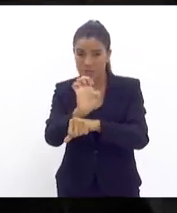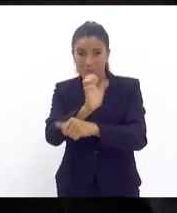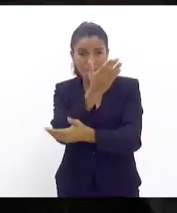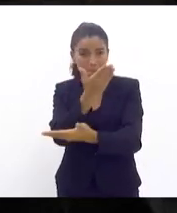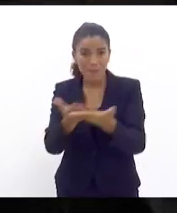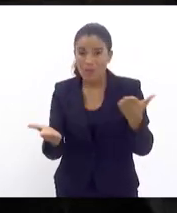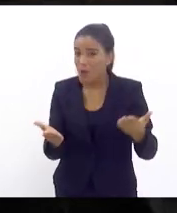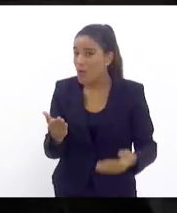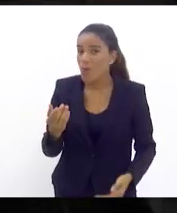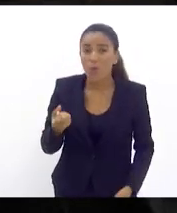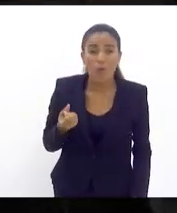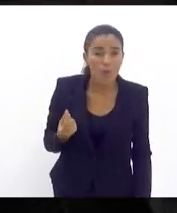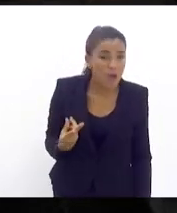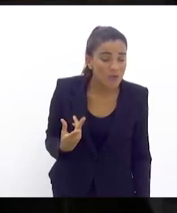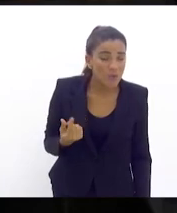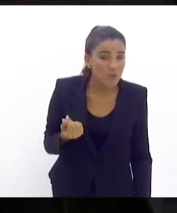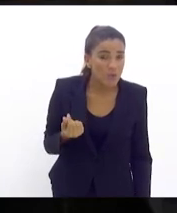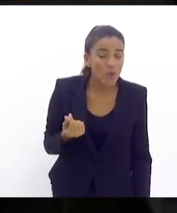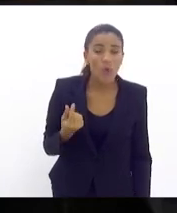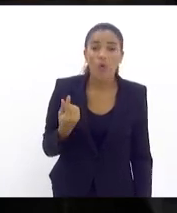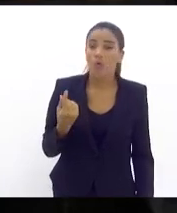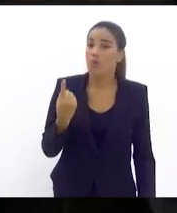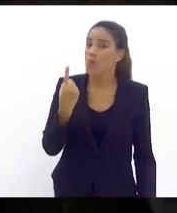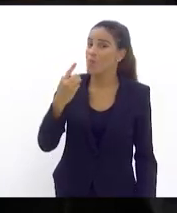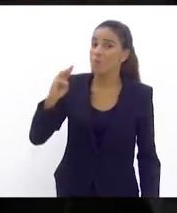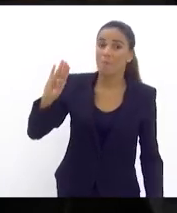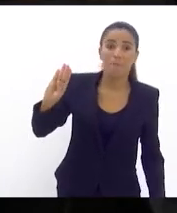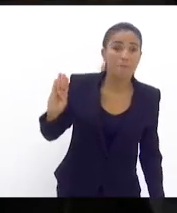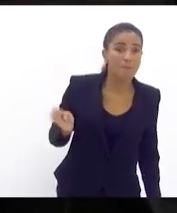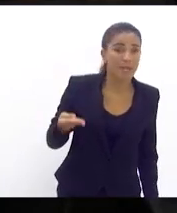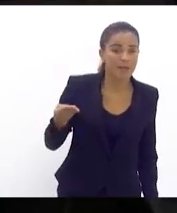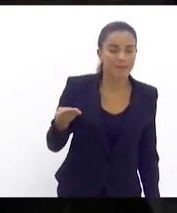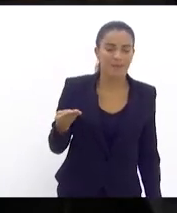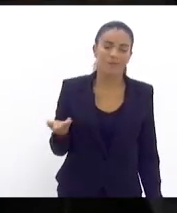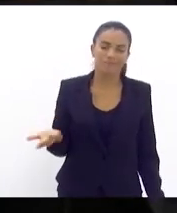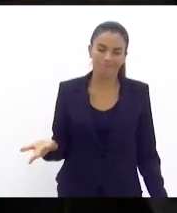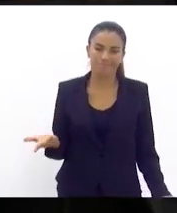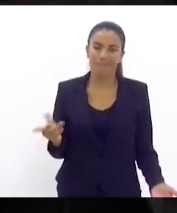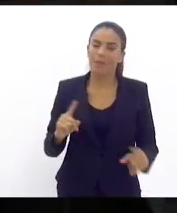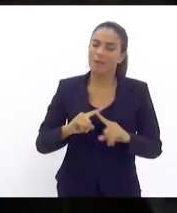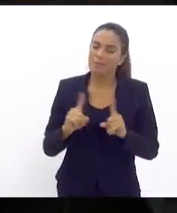bilhão de reais. Mas, se eu fizer a conta